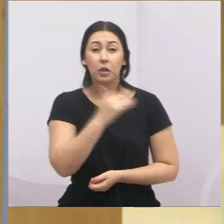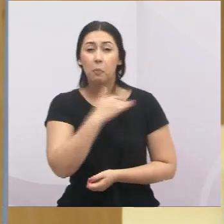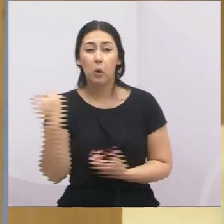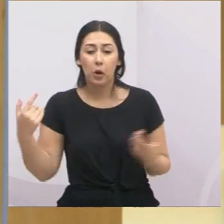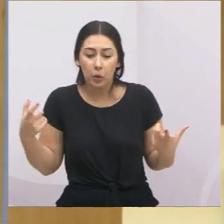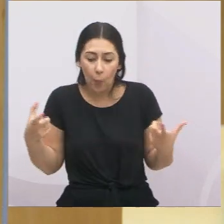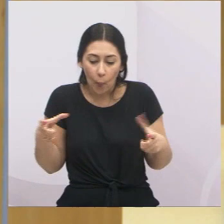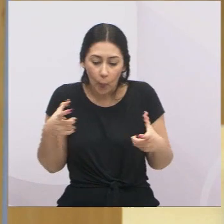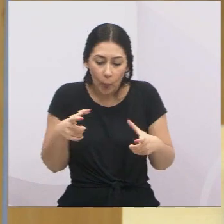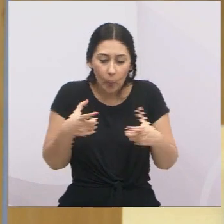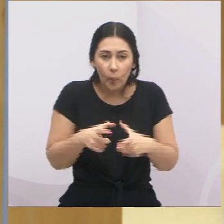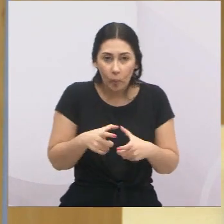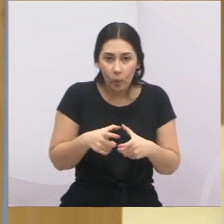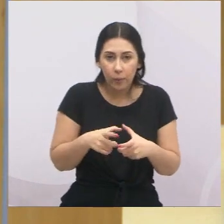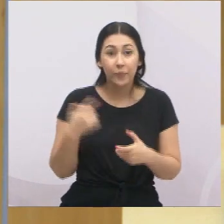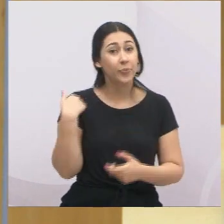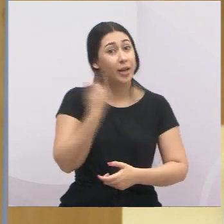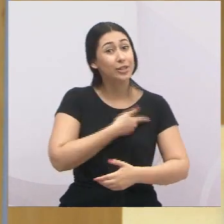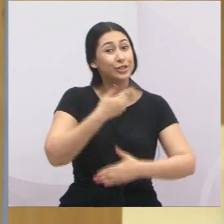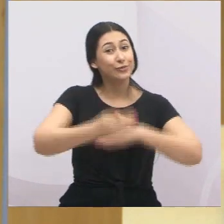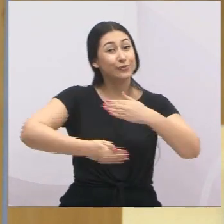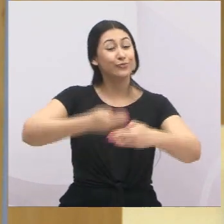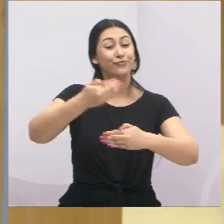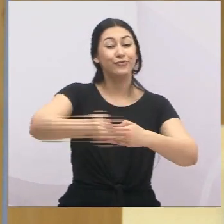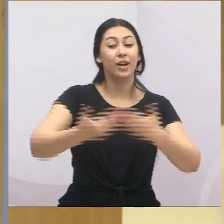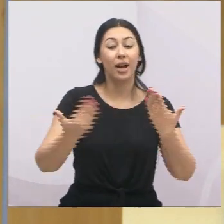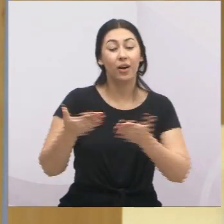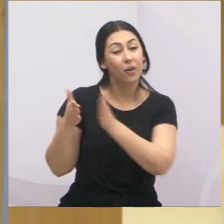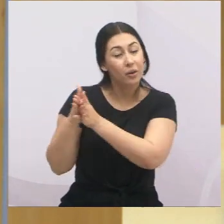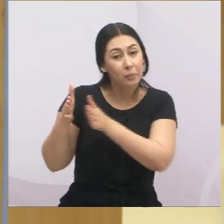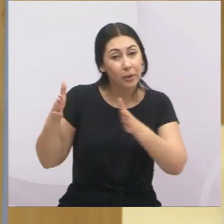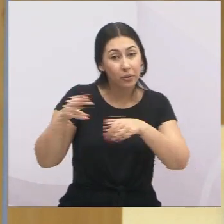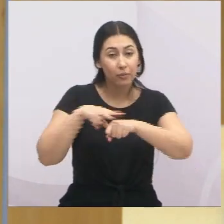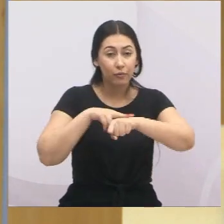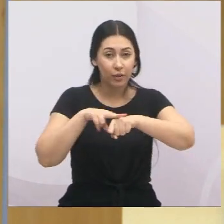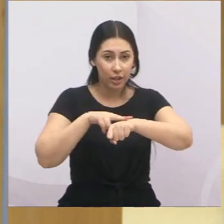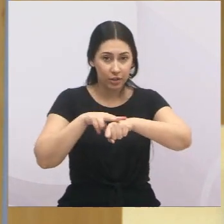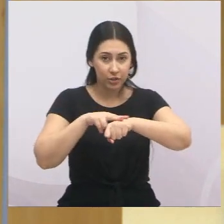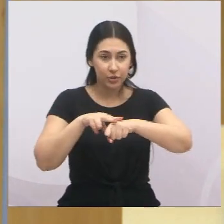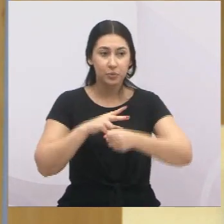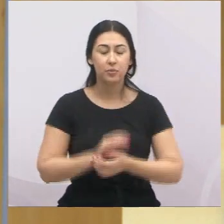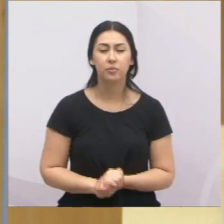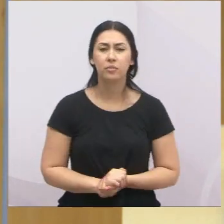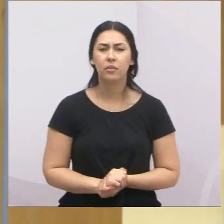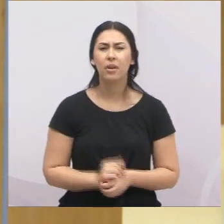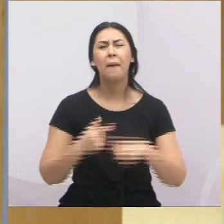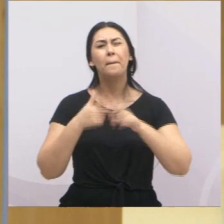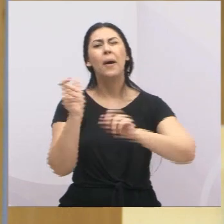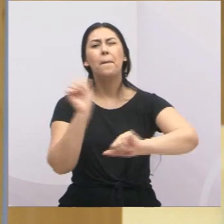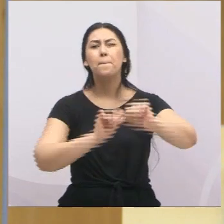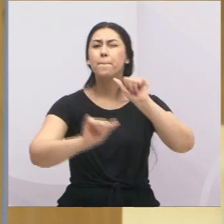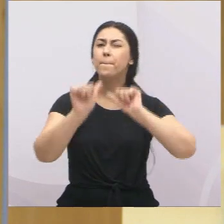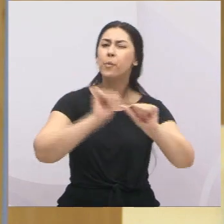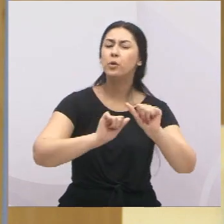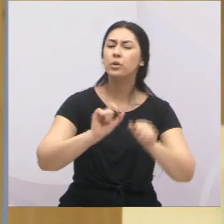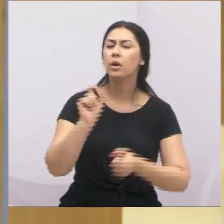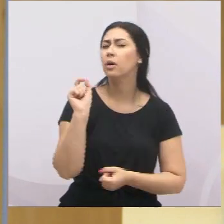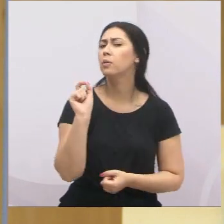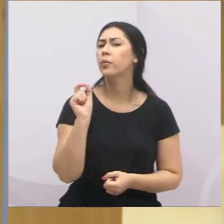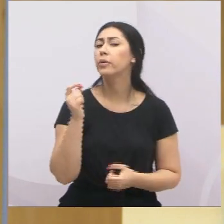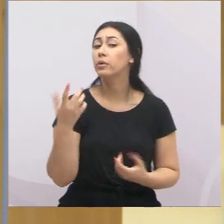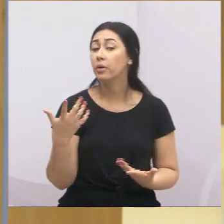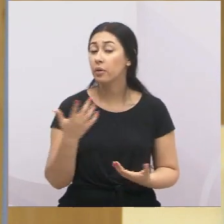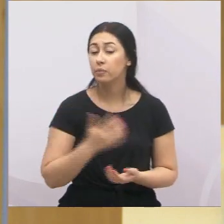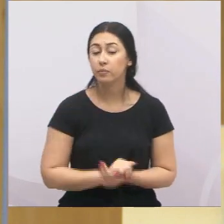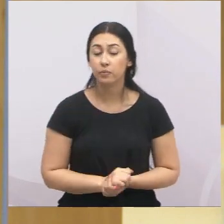casos. Nós avançamos a fase verde do Plano São Paulo. E o que realmente muda com essa nova fase da